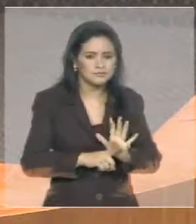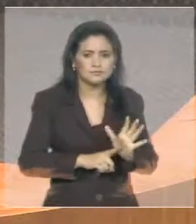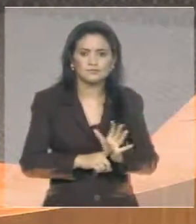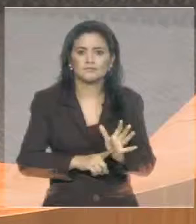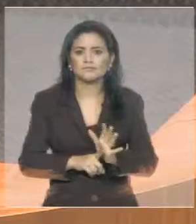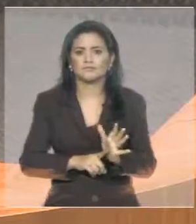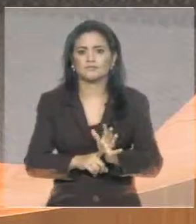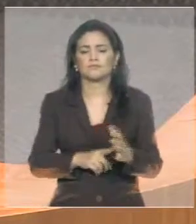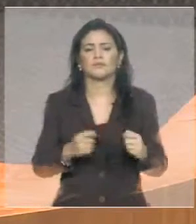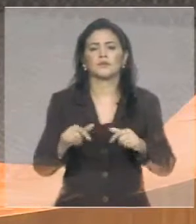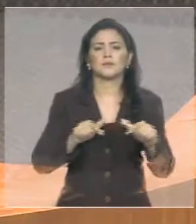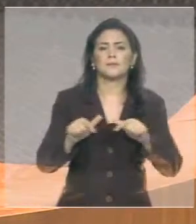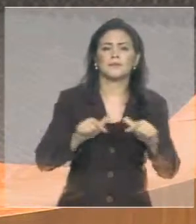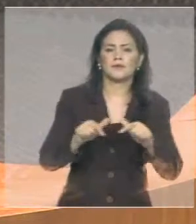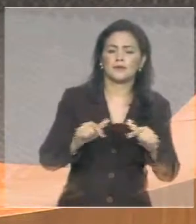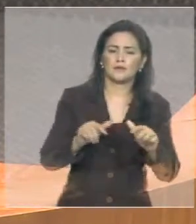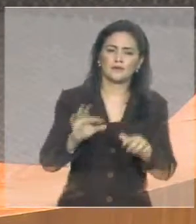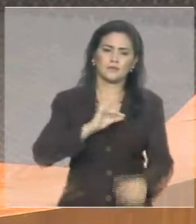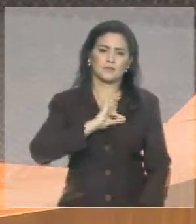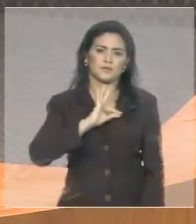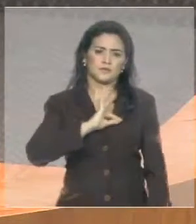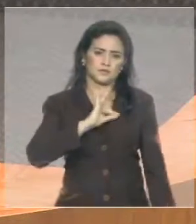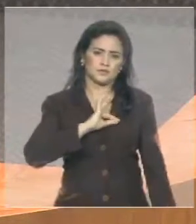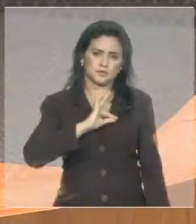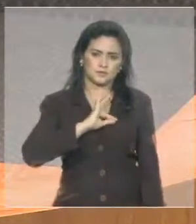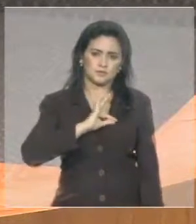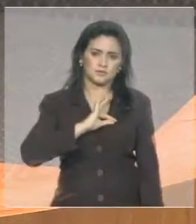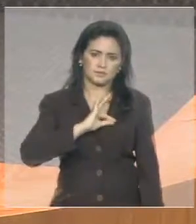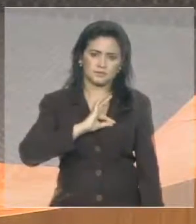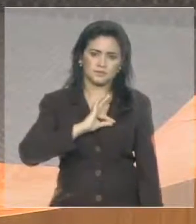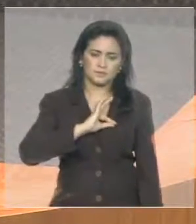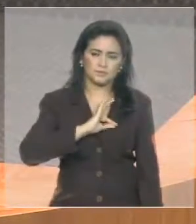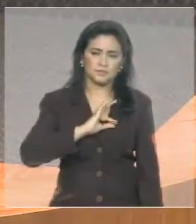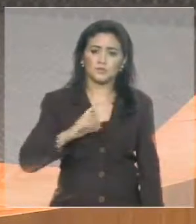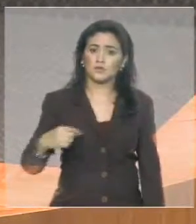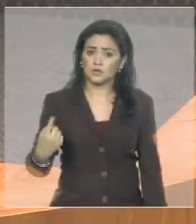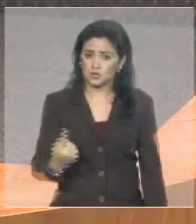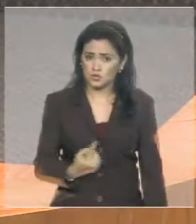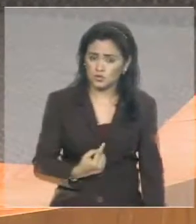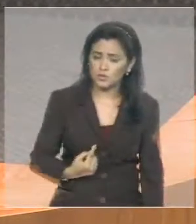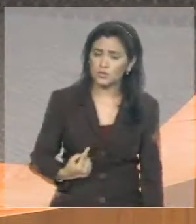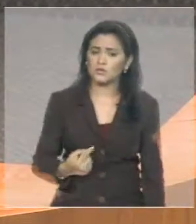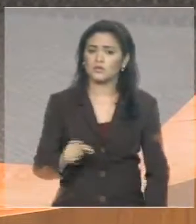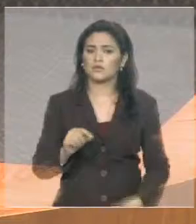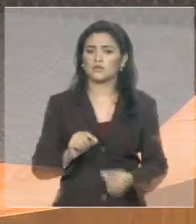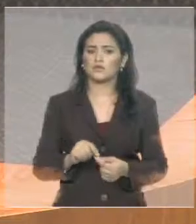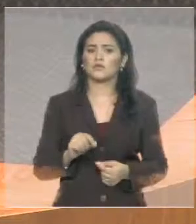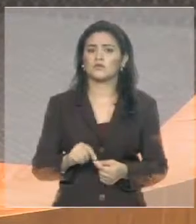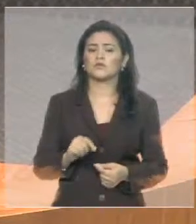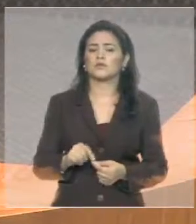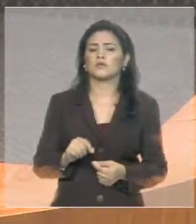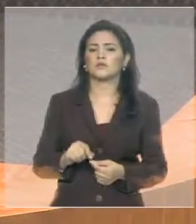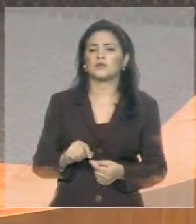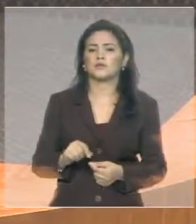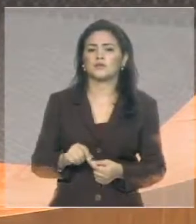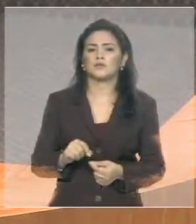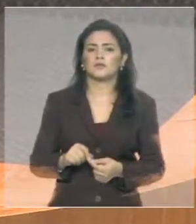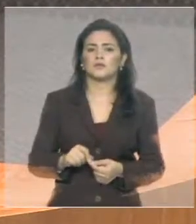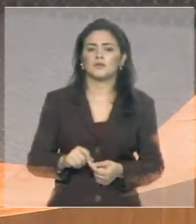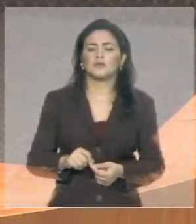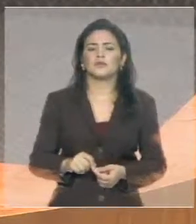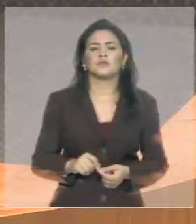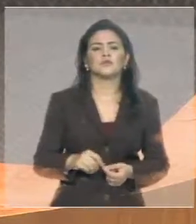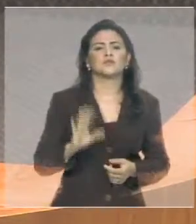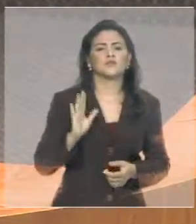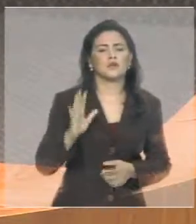o trabalho minucioso que a polícia está fazendo. Nós fizemos aqui um pronunciamento, inclusive fazendo referência às novas viaturas,